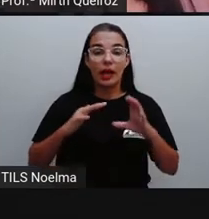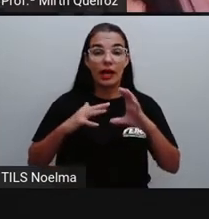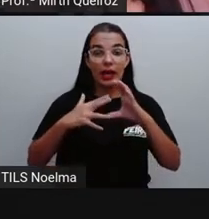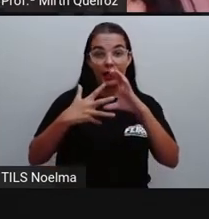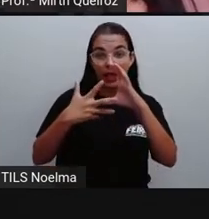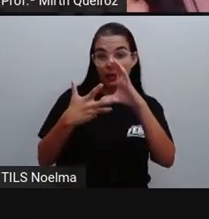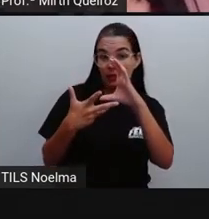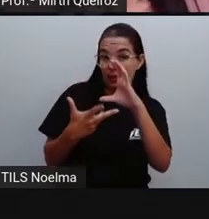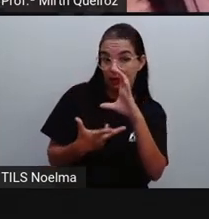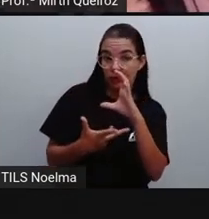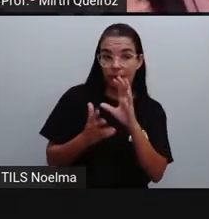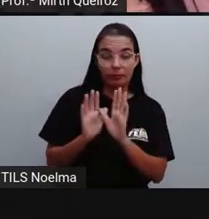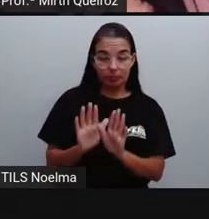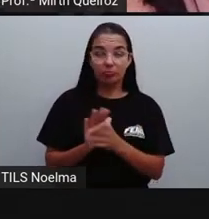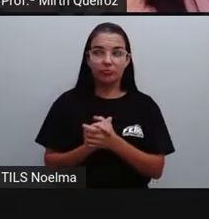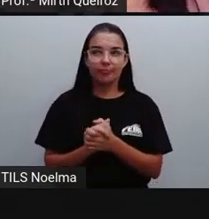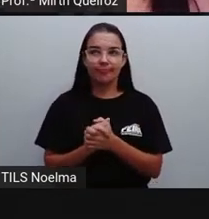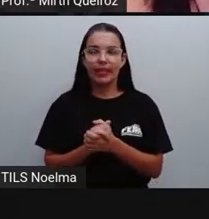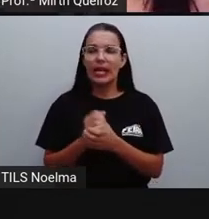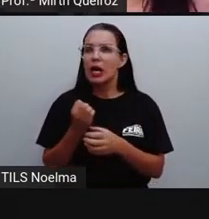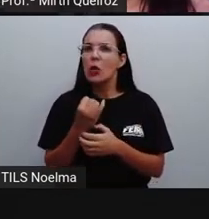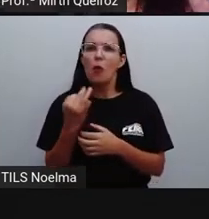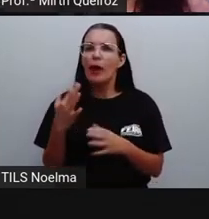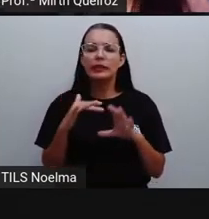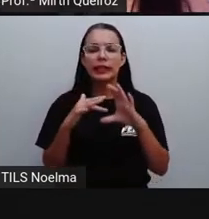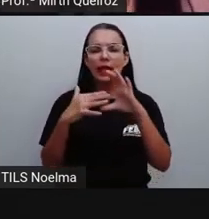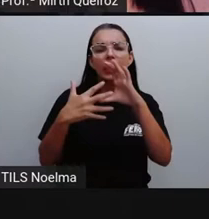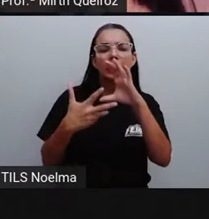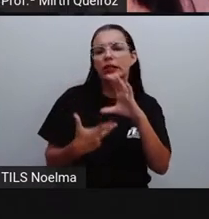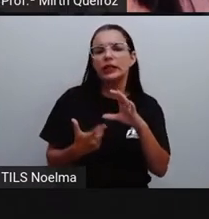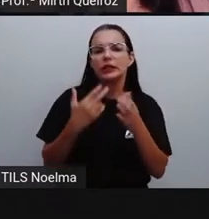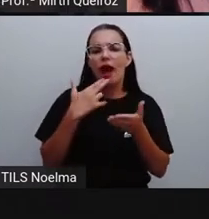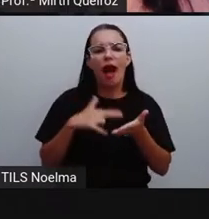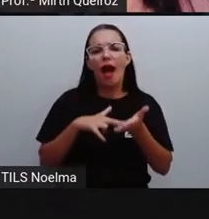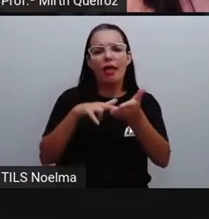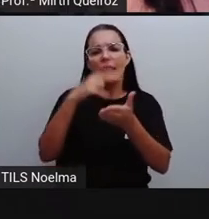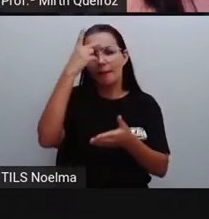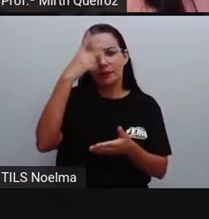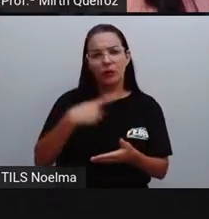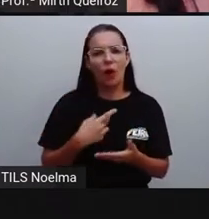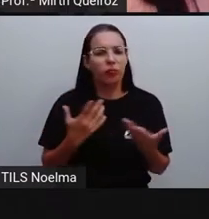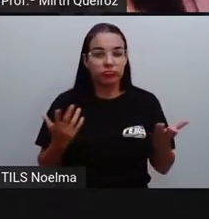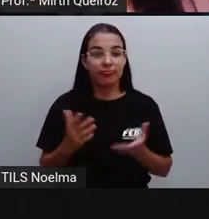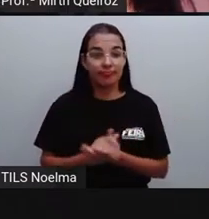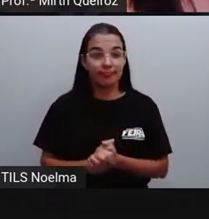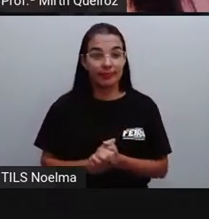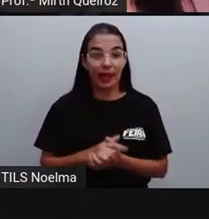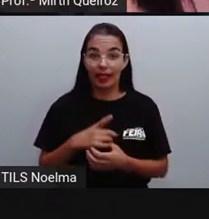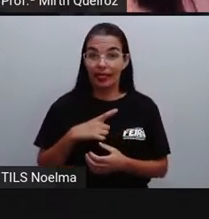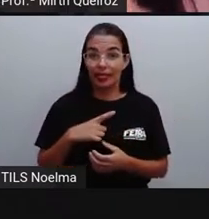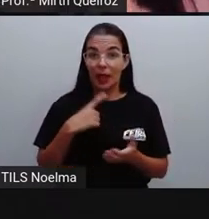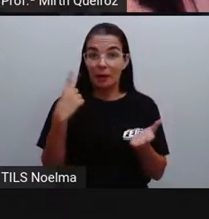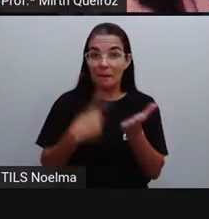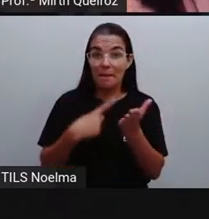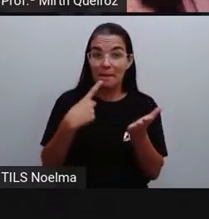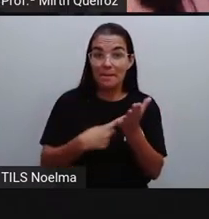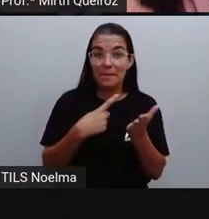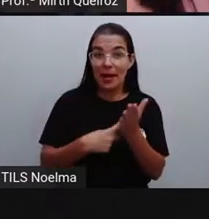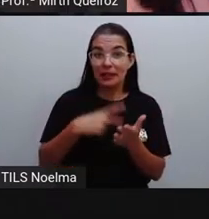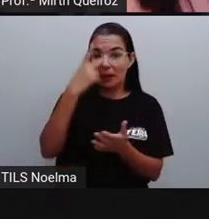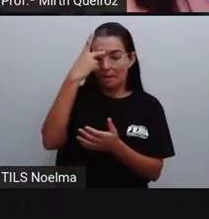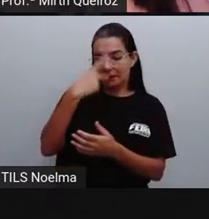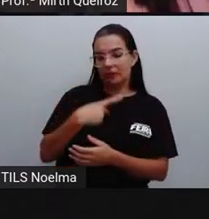Características. Quais as características de uma carta pessoal? Vai apresentar marcas de